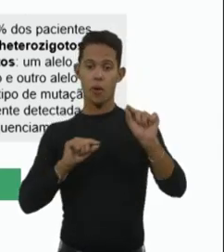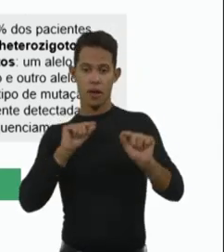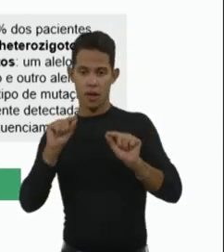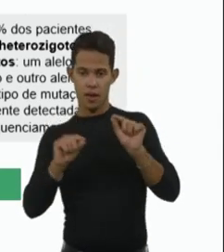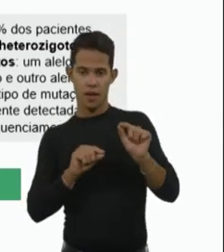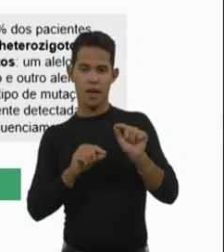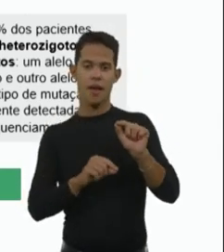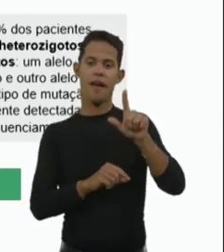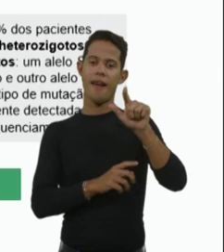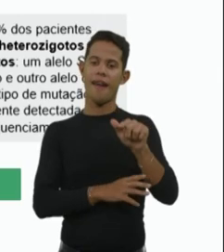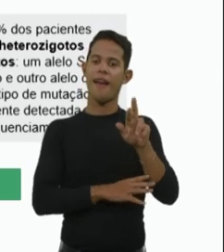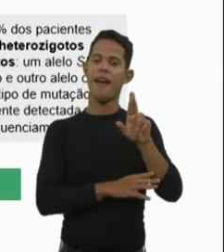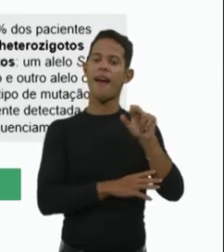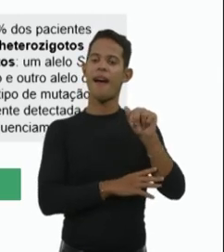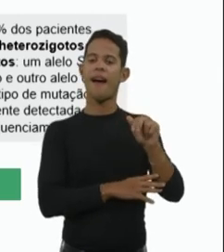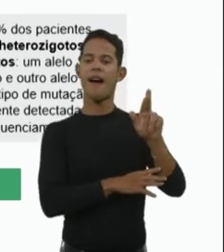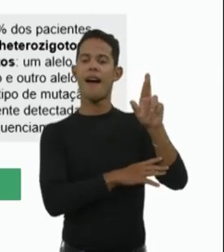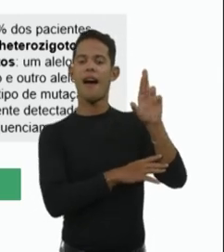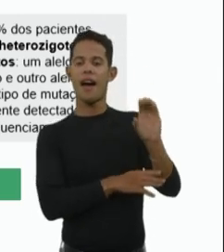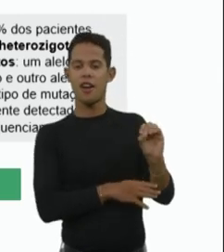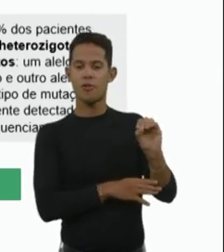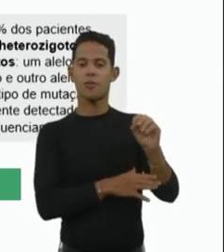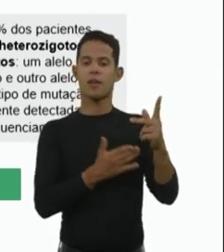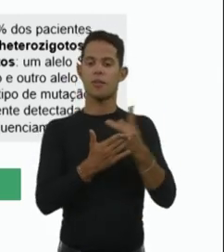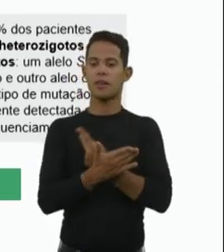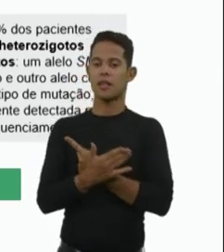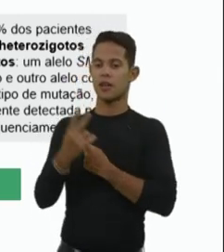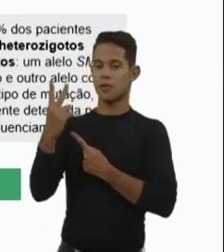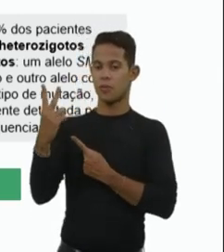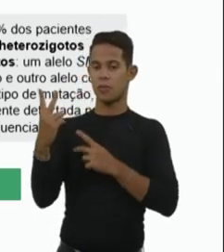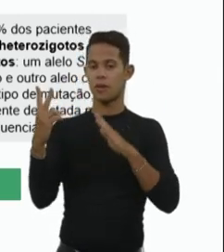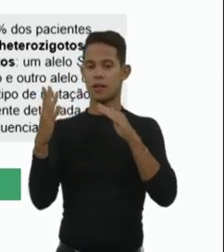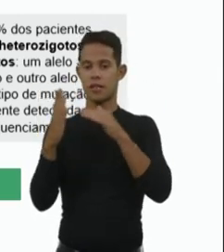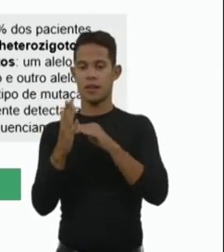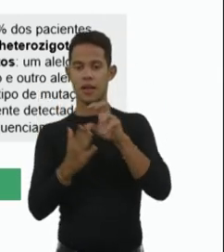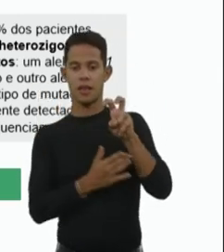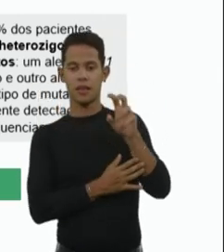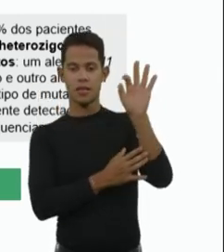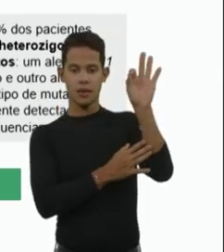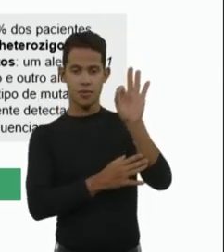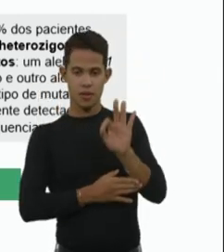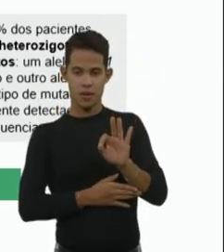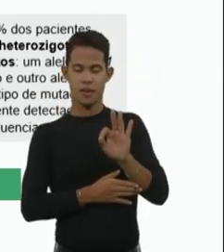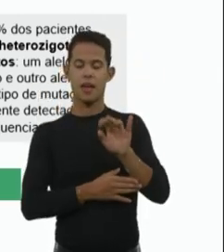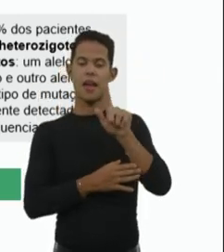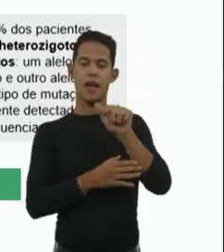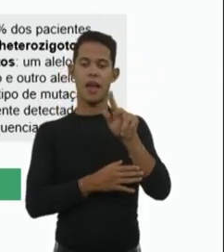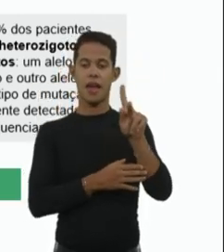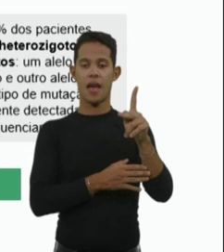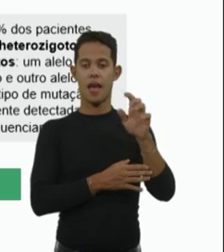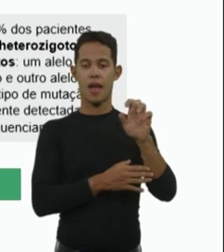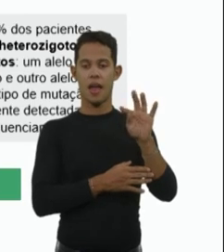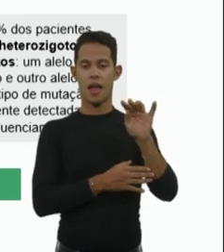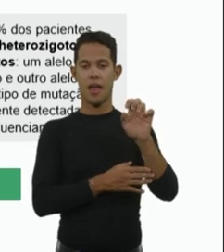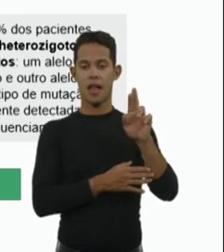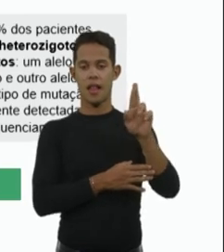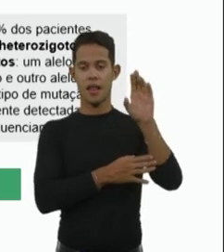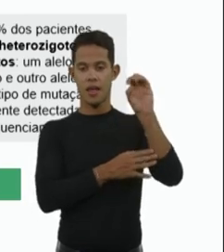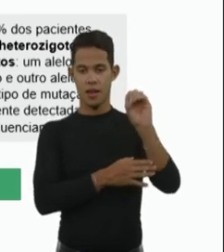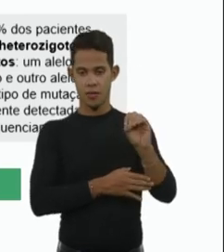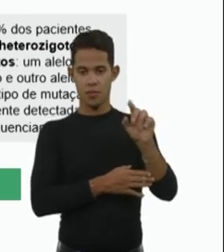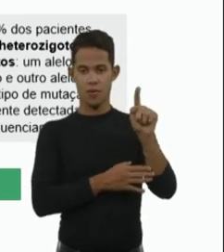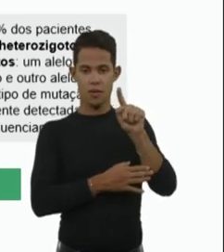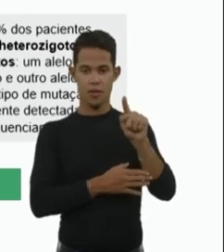que ocorre em 2% a 5%, que a gente chama de heterosegose composta. O que quer dizer isso? Então, em uma das cópias do